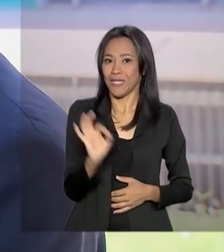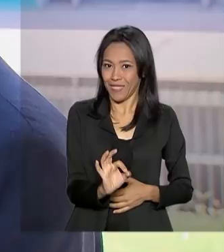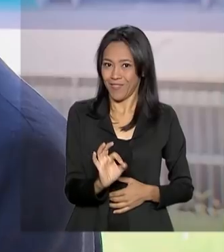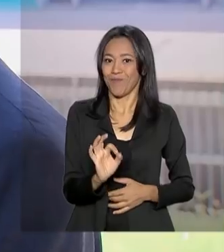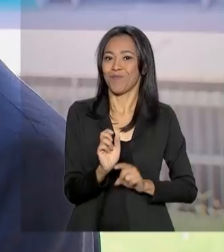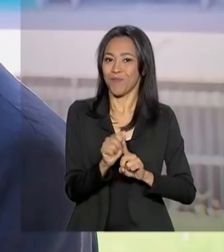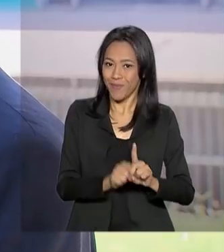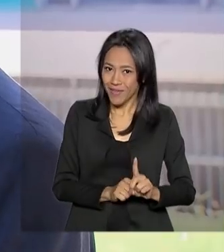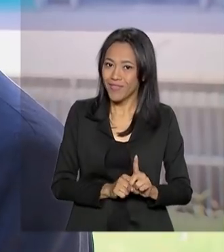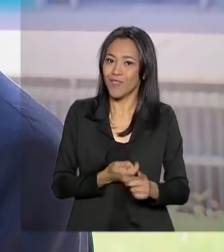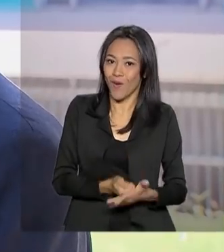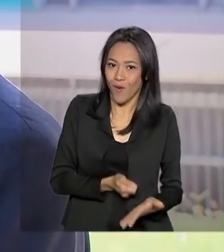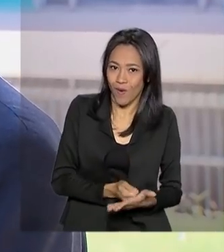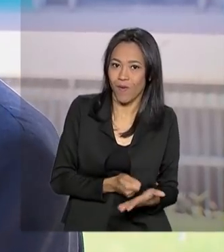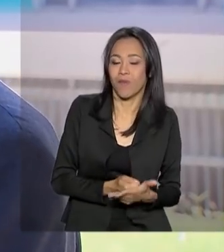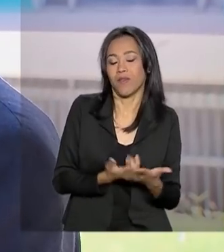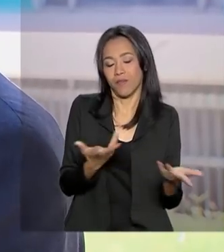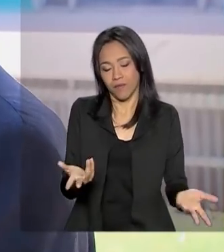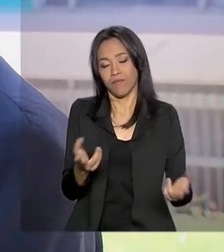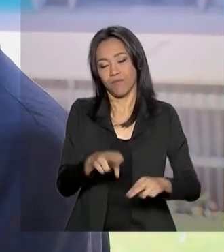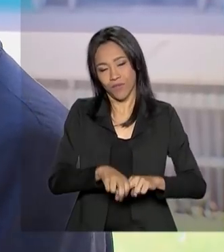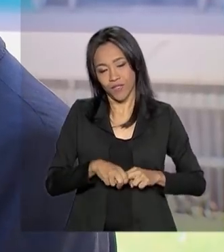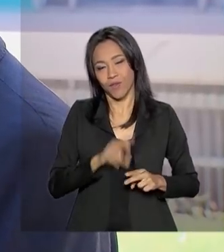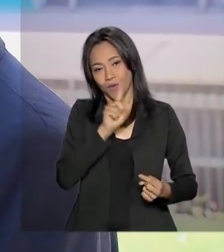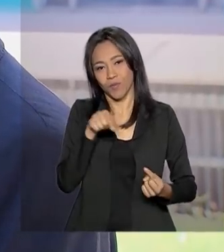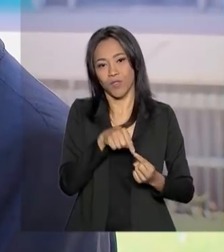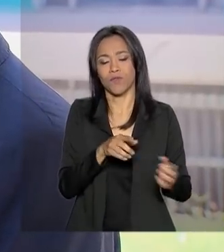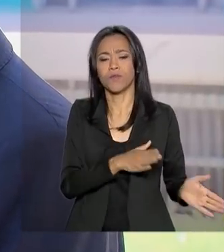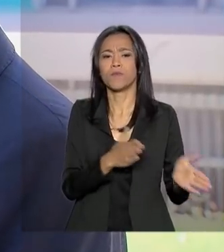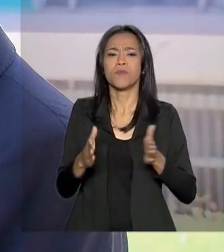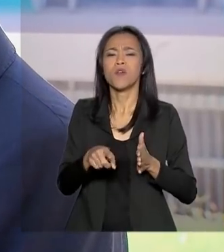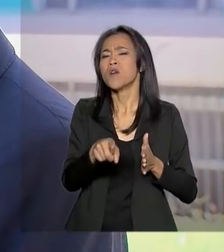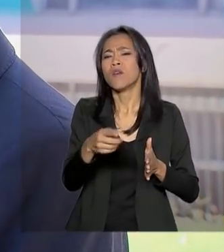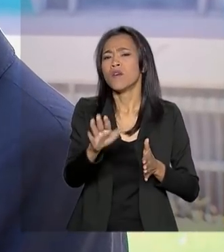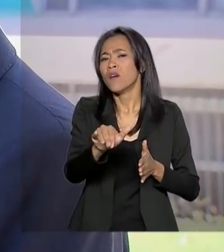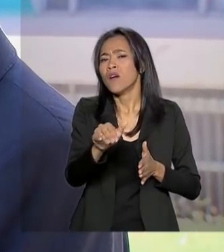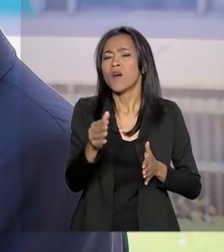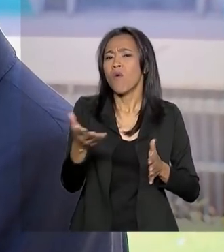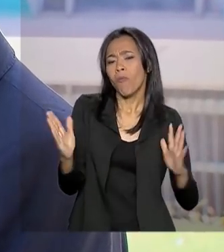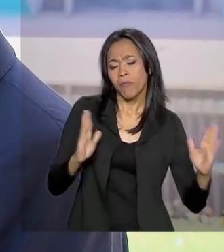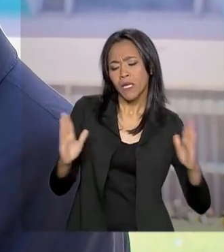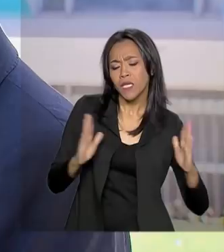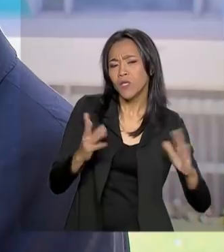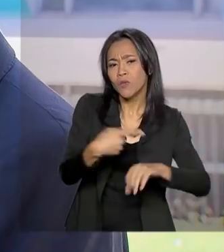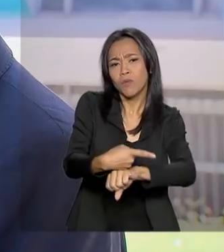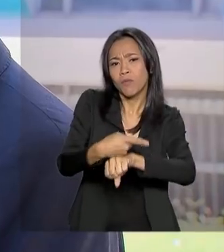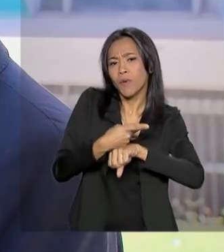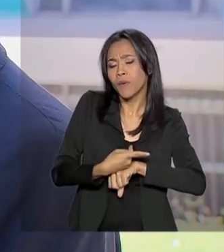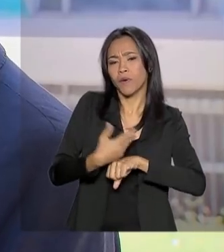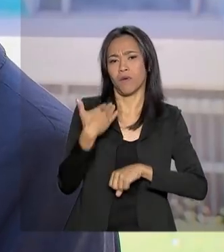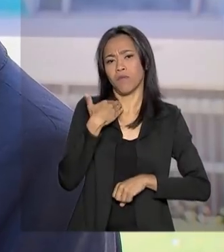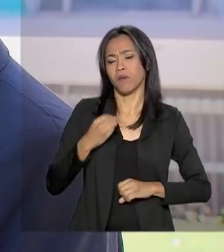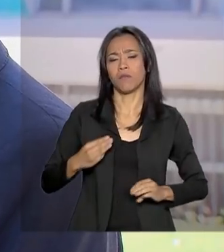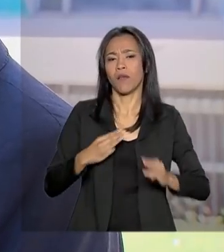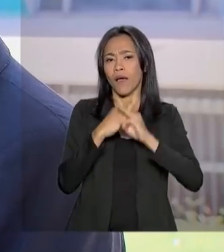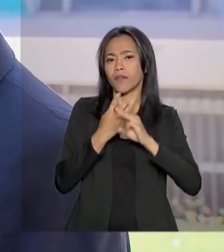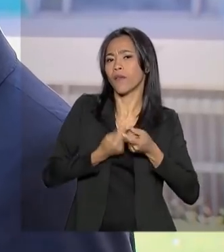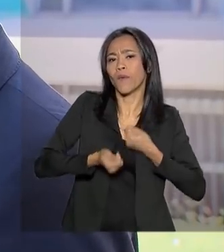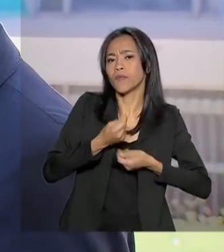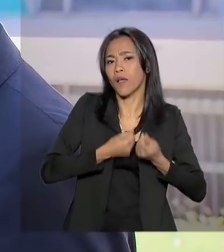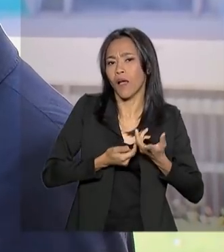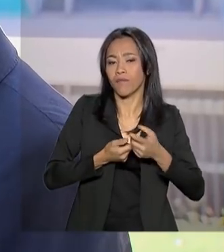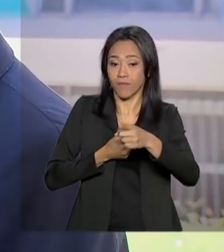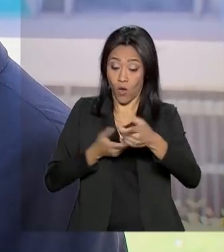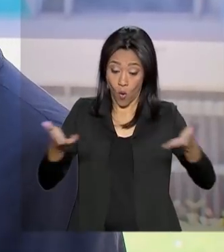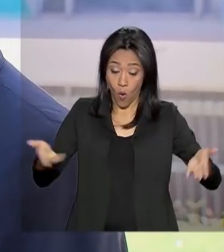a nossa intenção com essa campanha. E qual é o prazo que esses clientes vão ter para procurar a Caixa para fazer essa renegociação? A